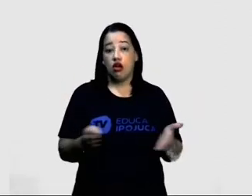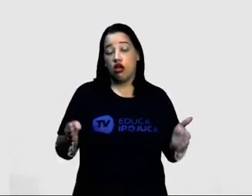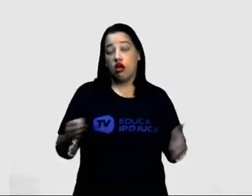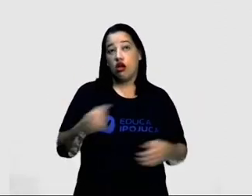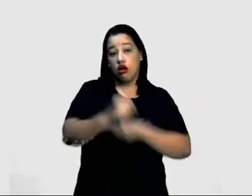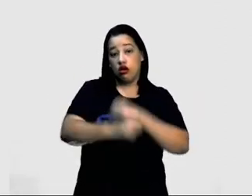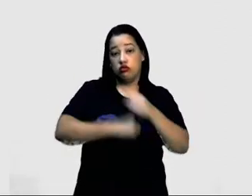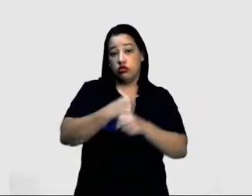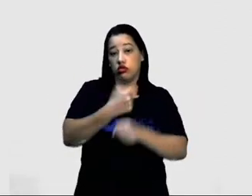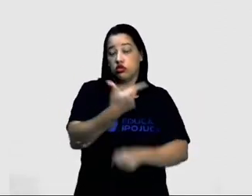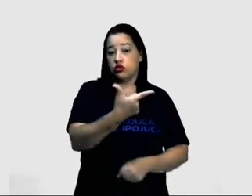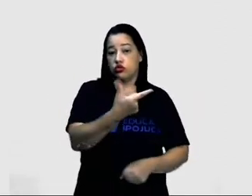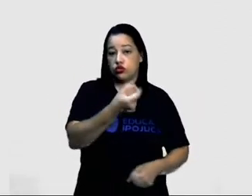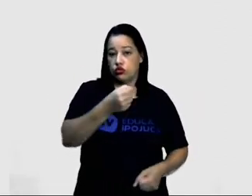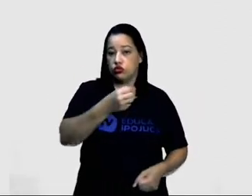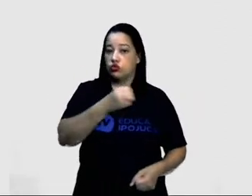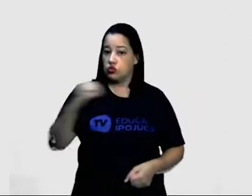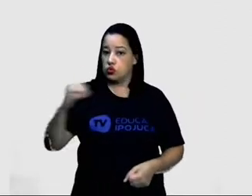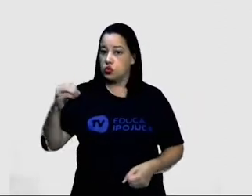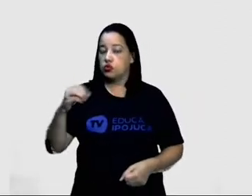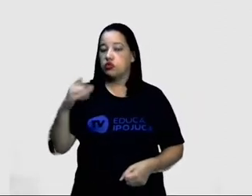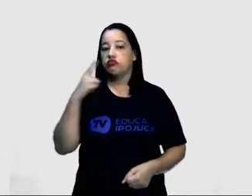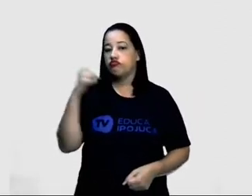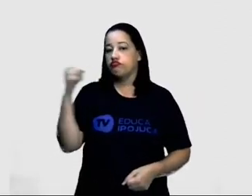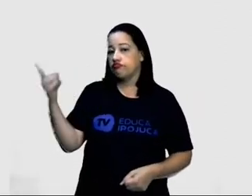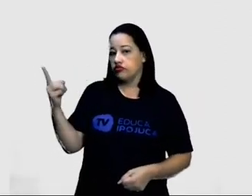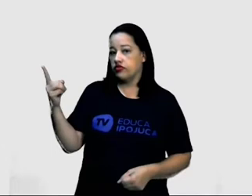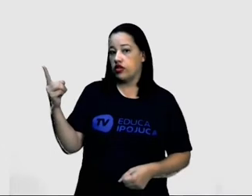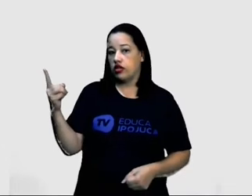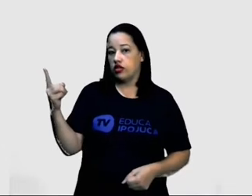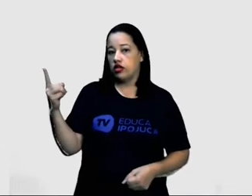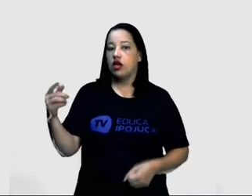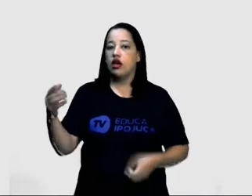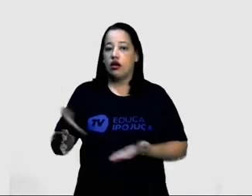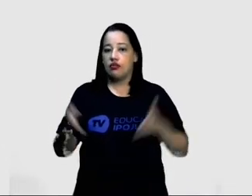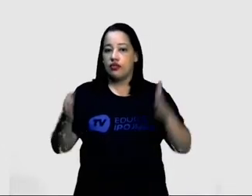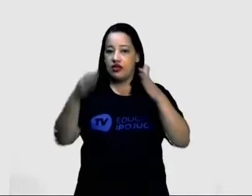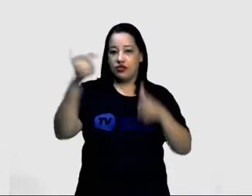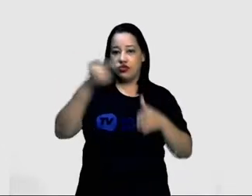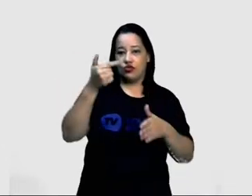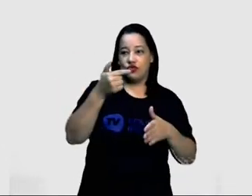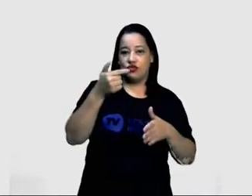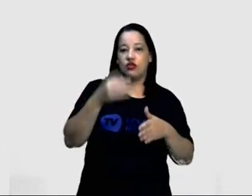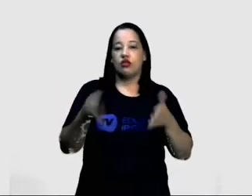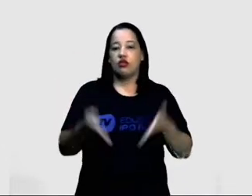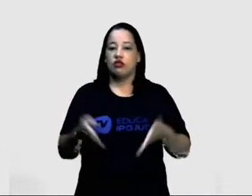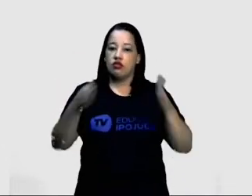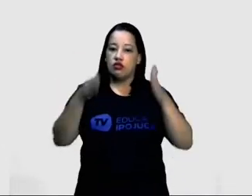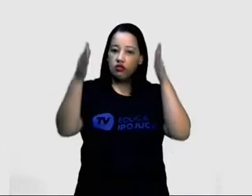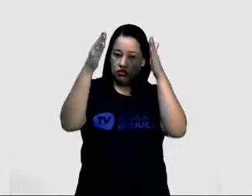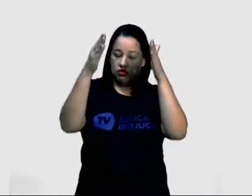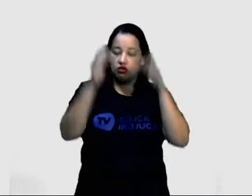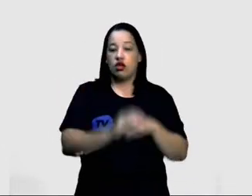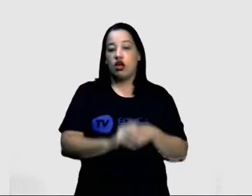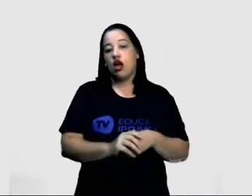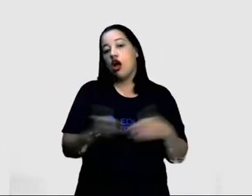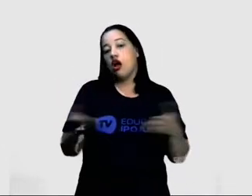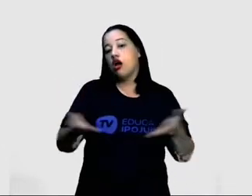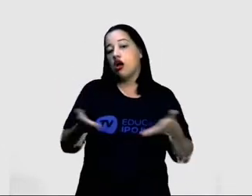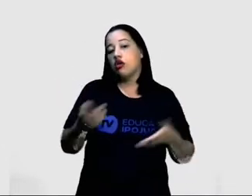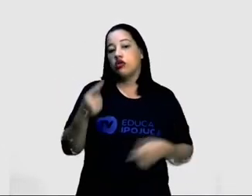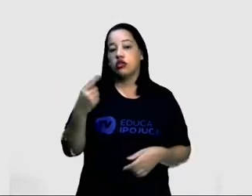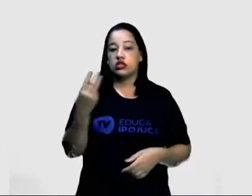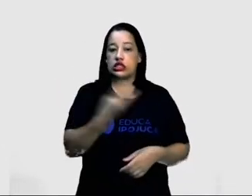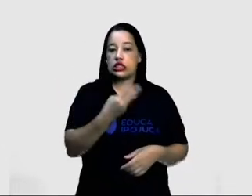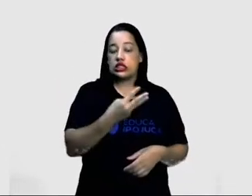vai tomando outra forma, que é a segunda pirâmide aí que a gente está vendo. E a terceira pirâmide é a pirâmide mais atual,